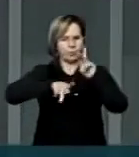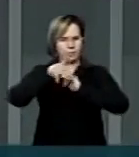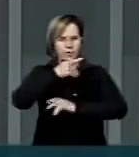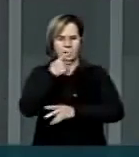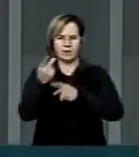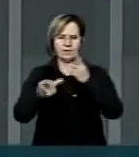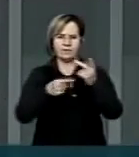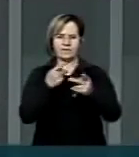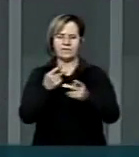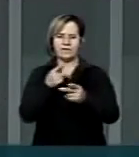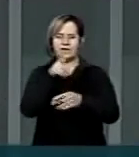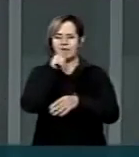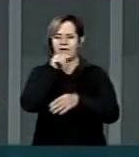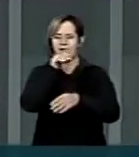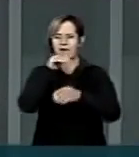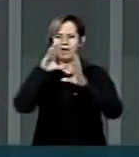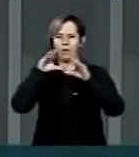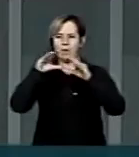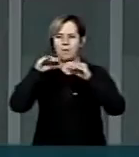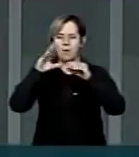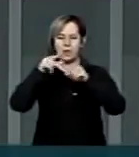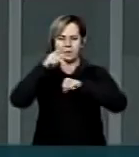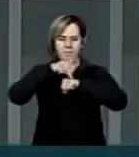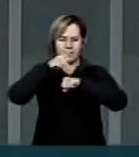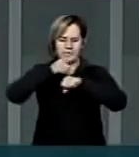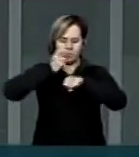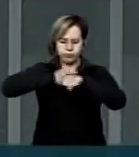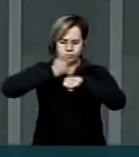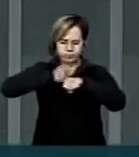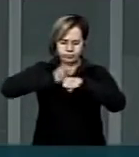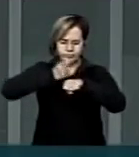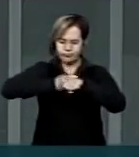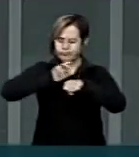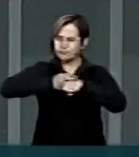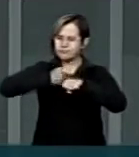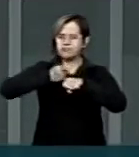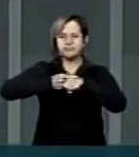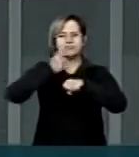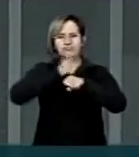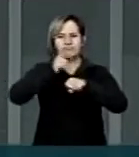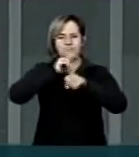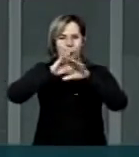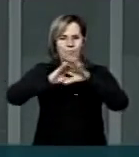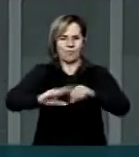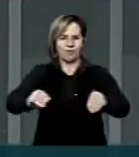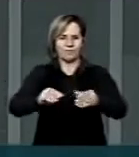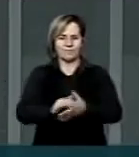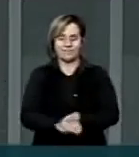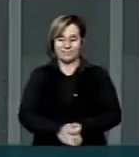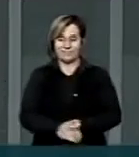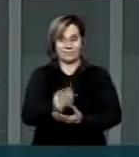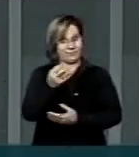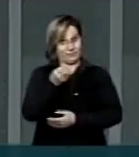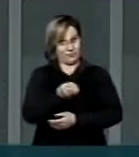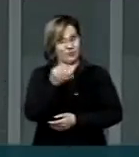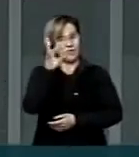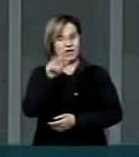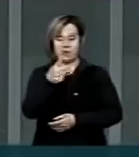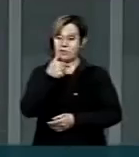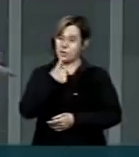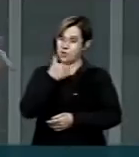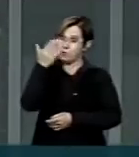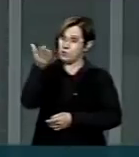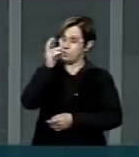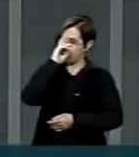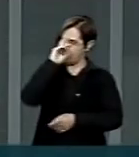água mola em pedra dura, tanto bate até que fura. Pois bem, várias vezes eu, Srs. outros